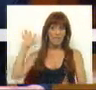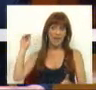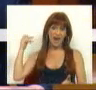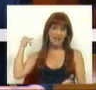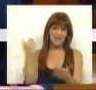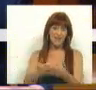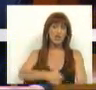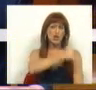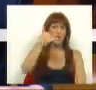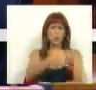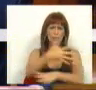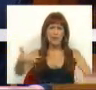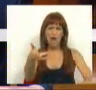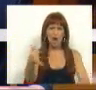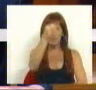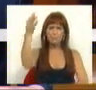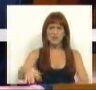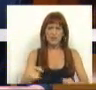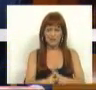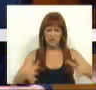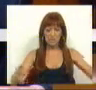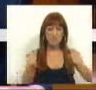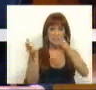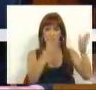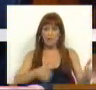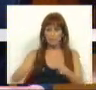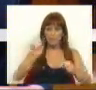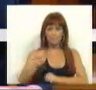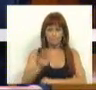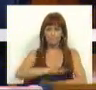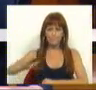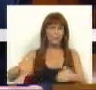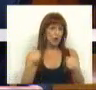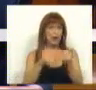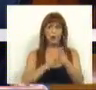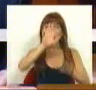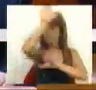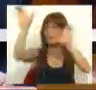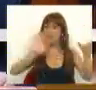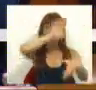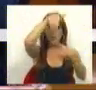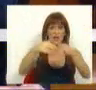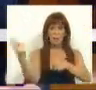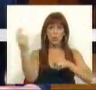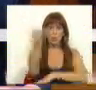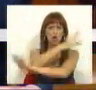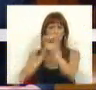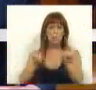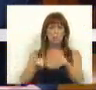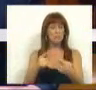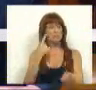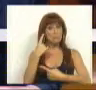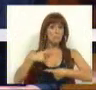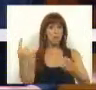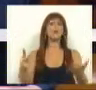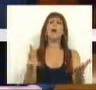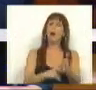a segunda maior taxa de crescimento da produção científica de todos os países da União Europeia, o que atesta